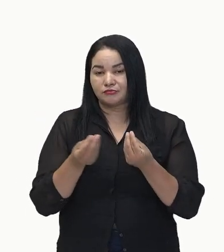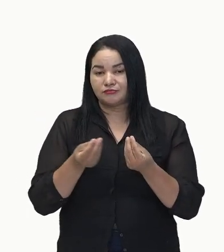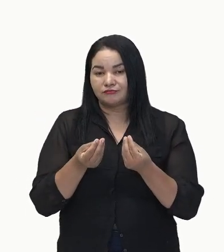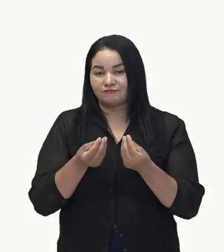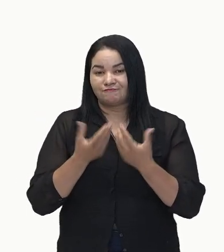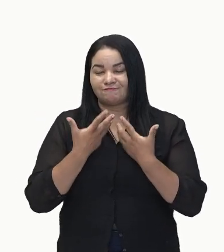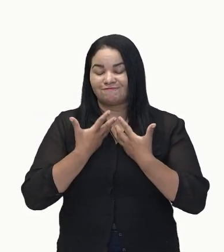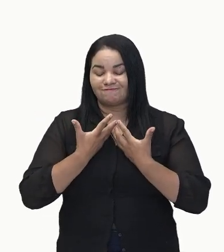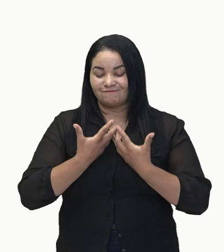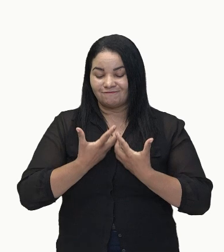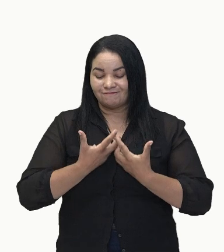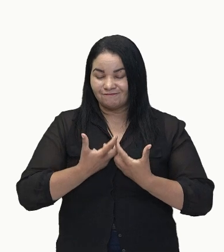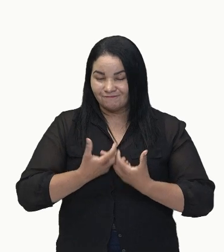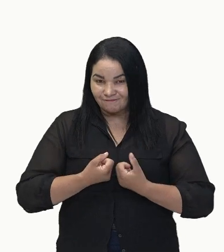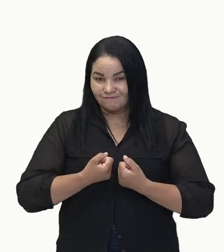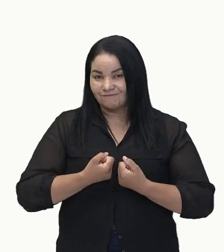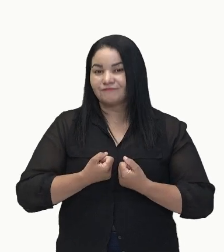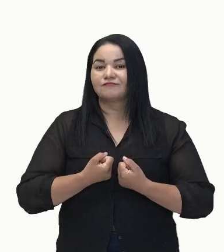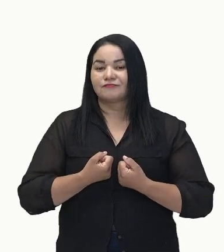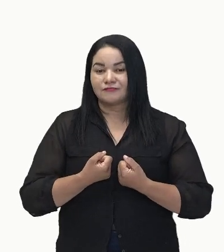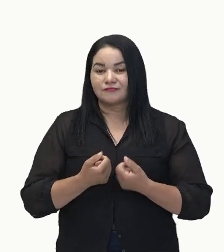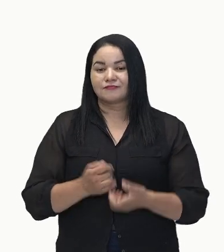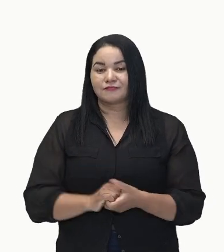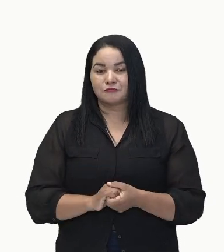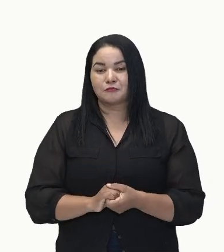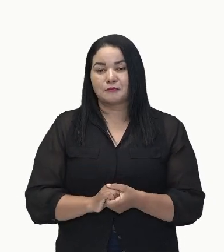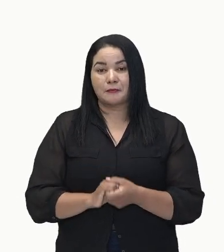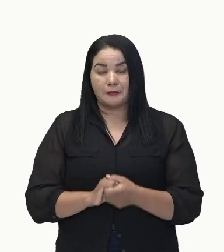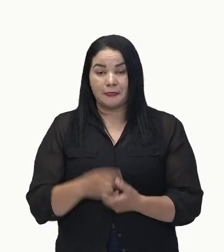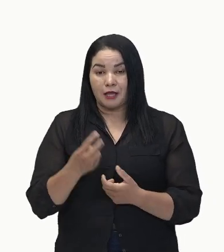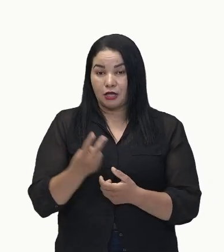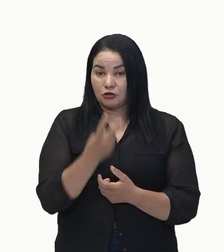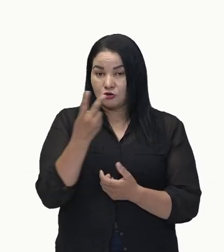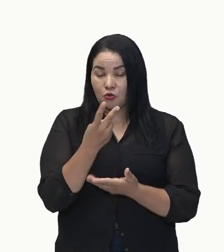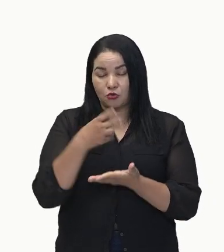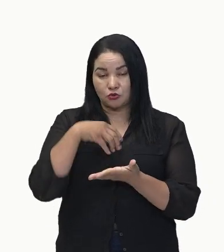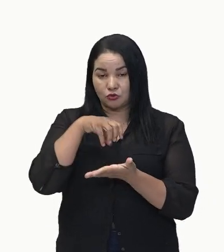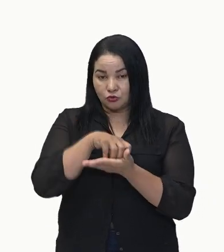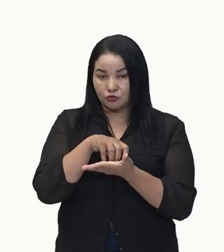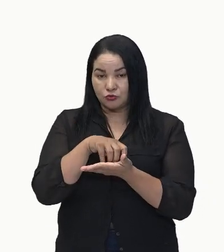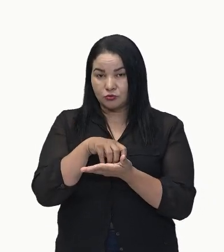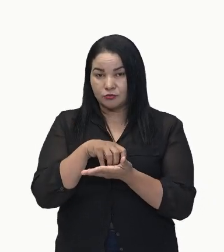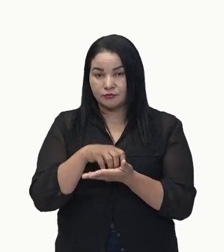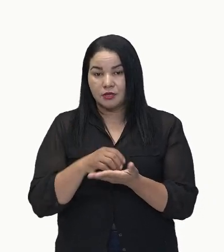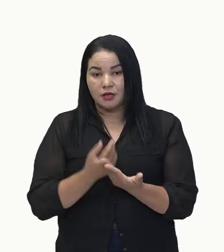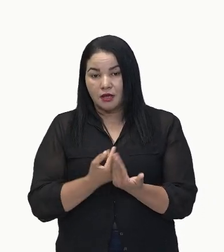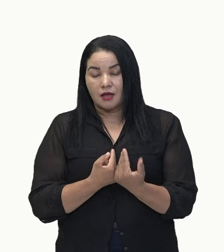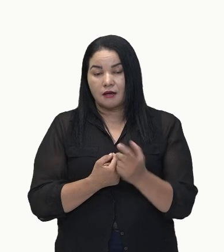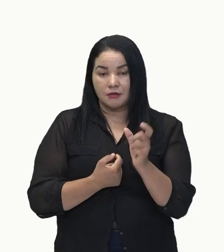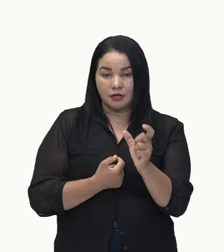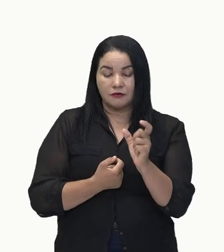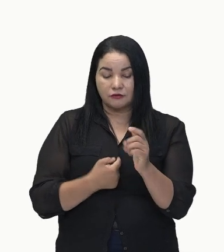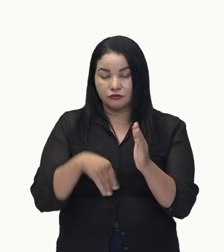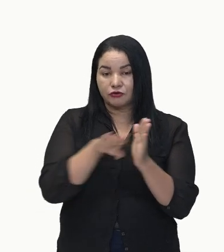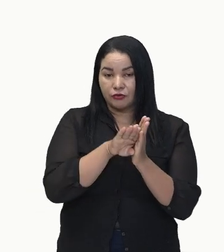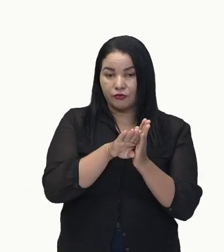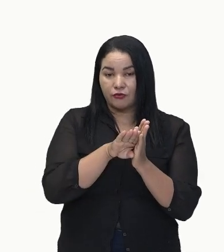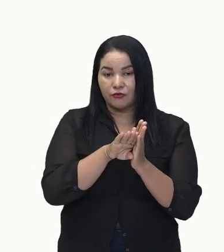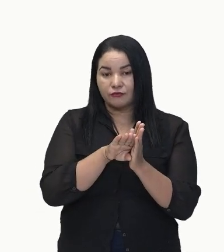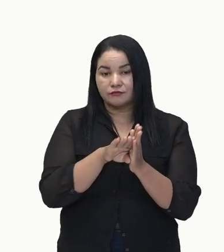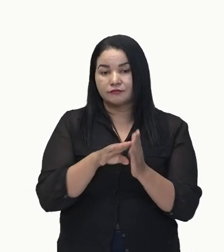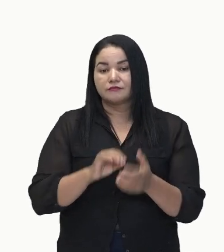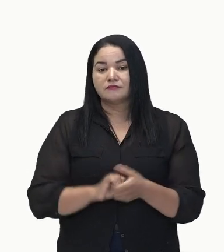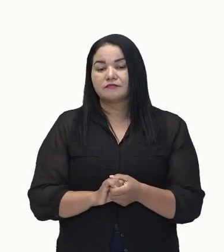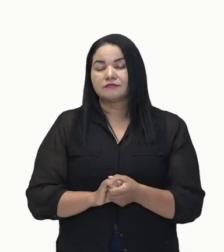Cansada. Então, temos dois núcleos aí. O núcleo chegou, que